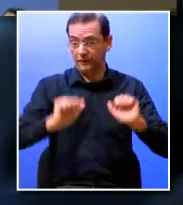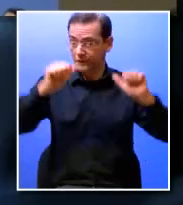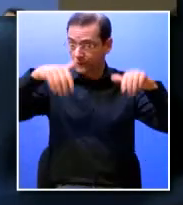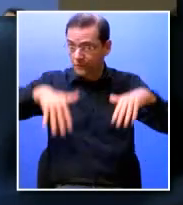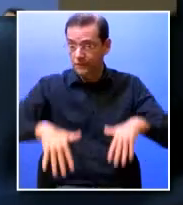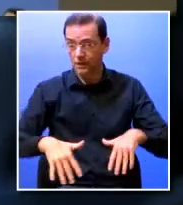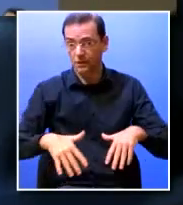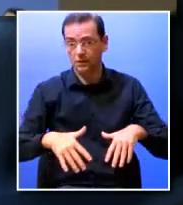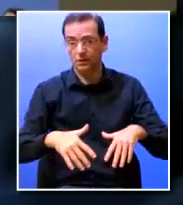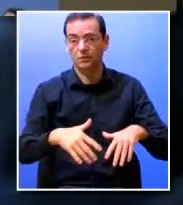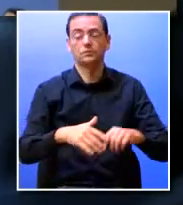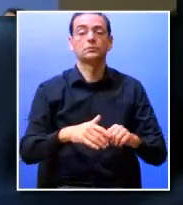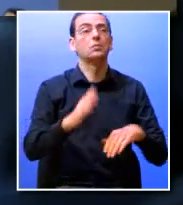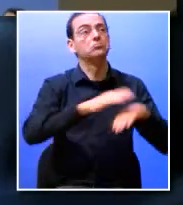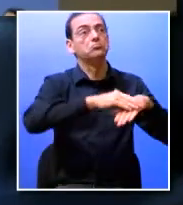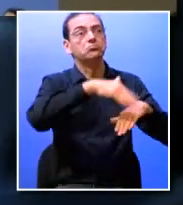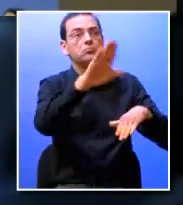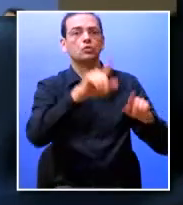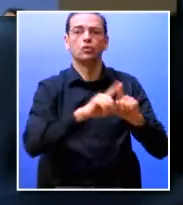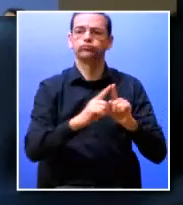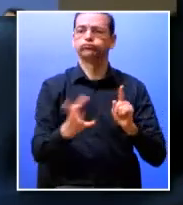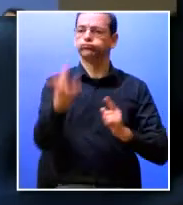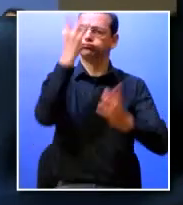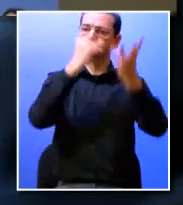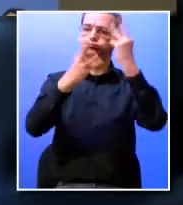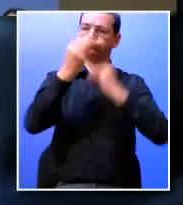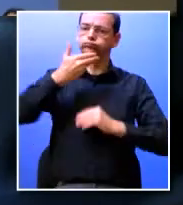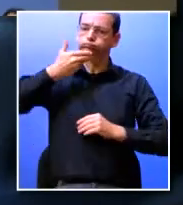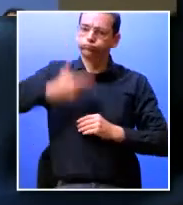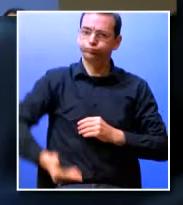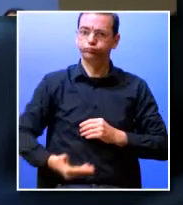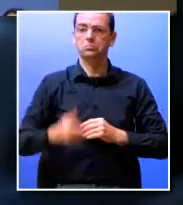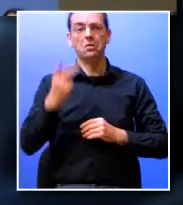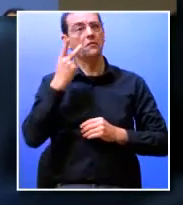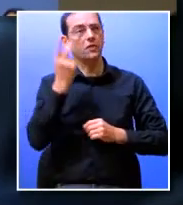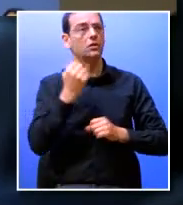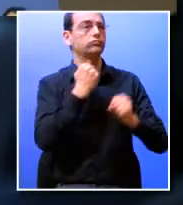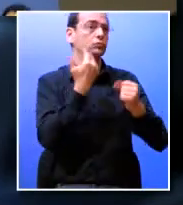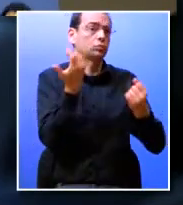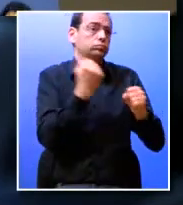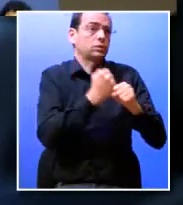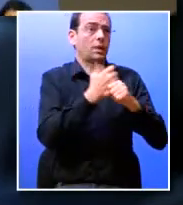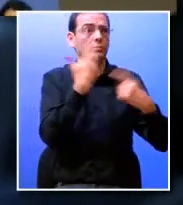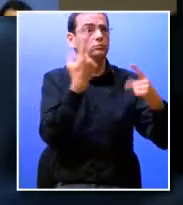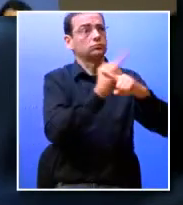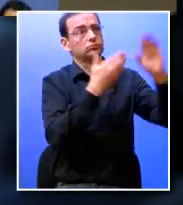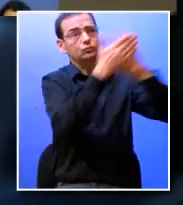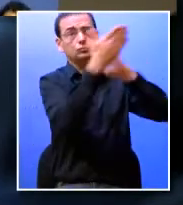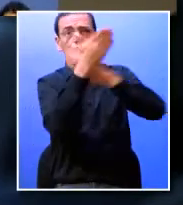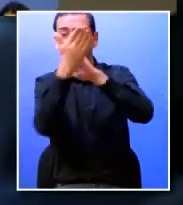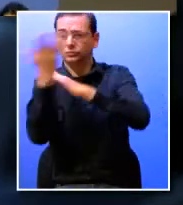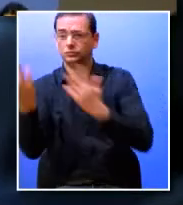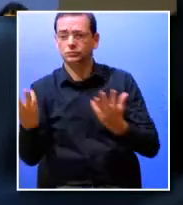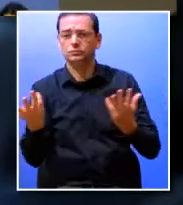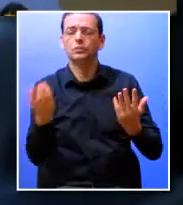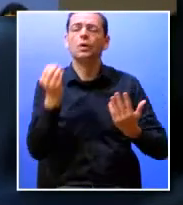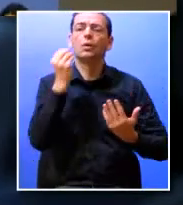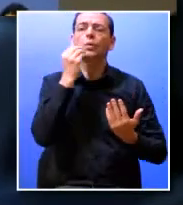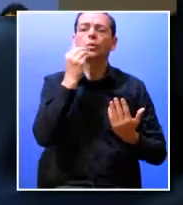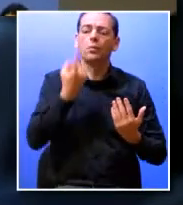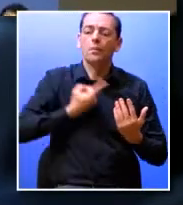preparados para a vida. e o que é que nós podemos fazer para este perfil de saída